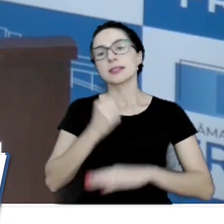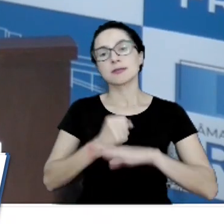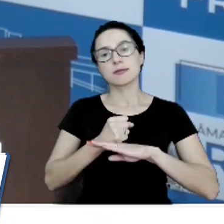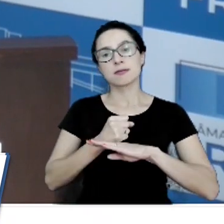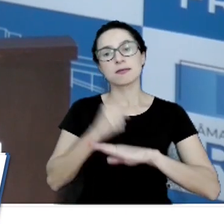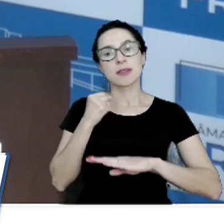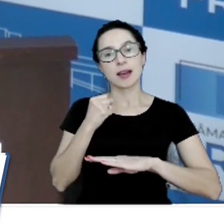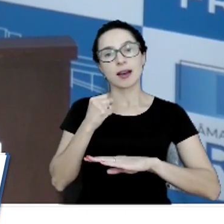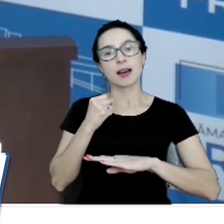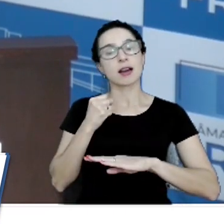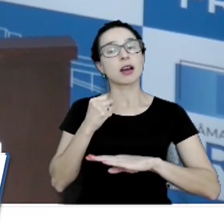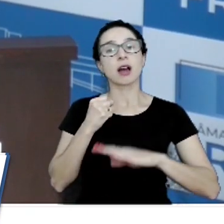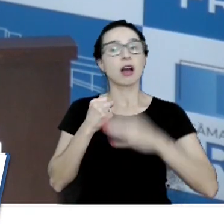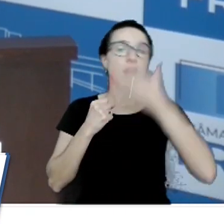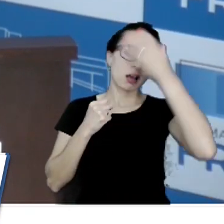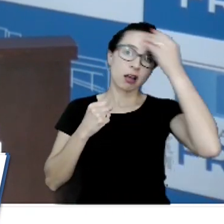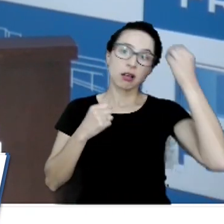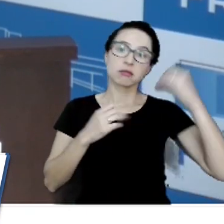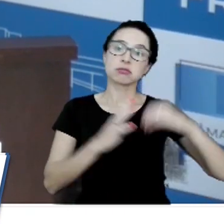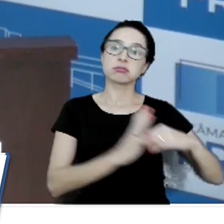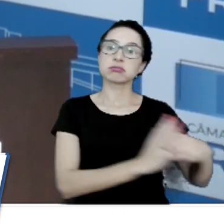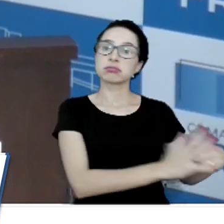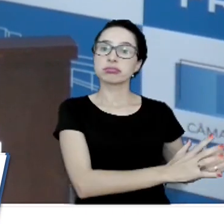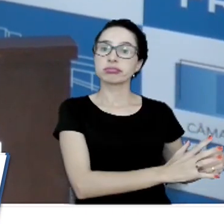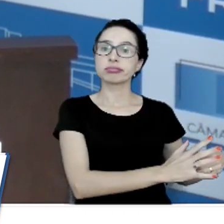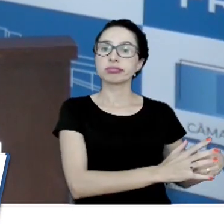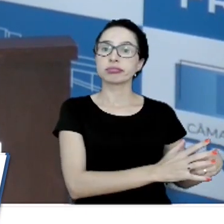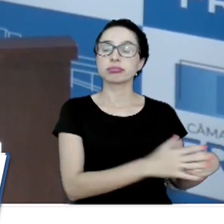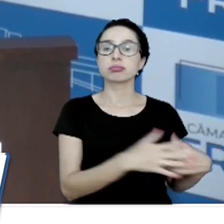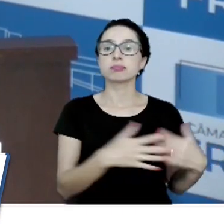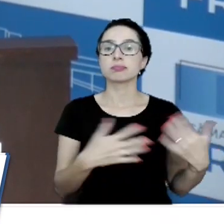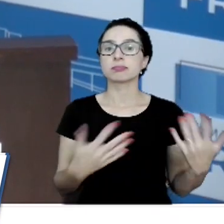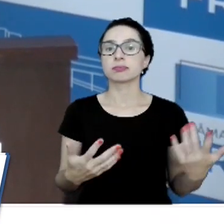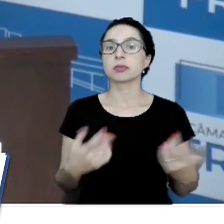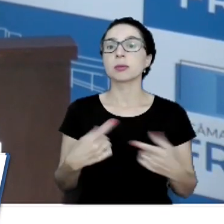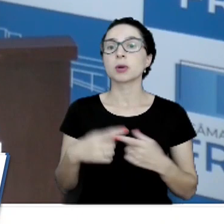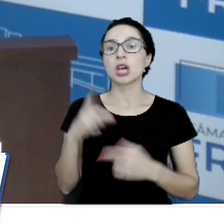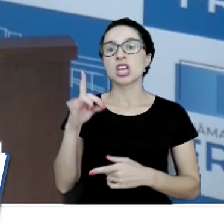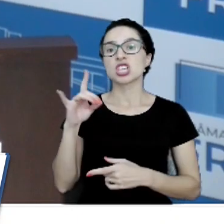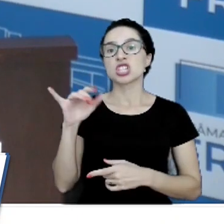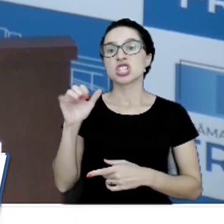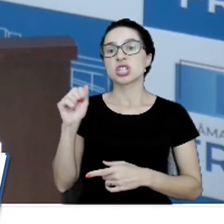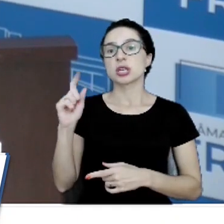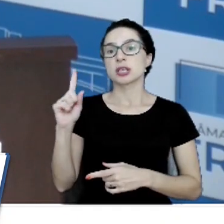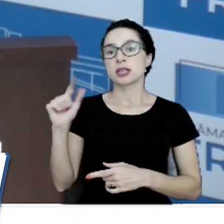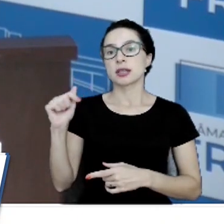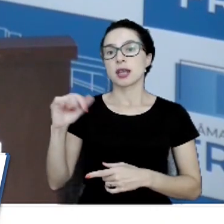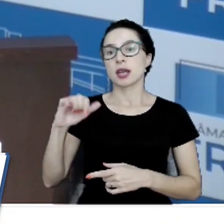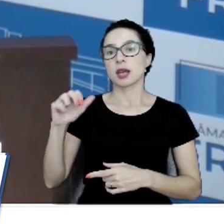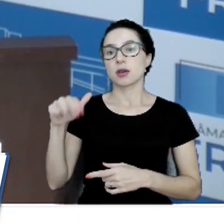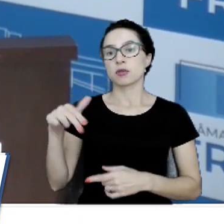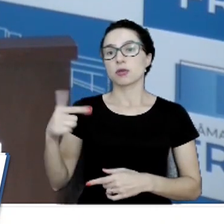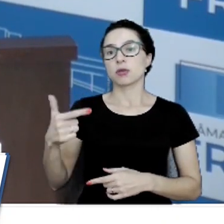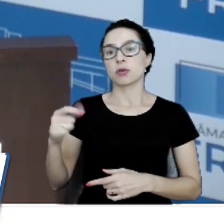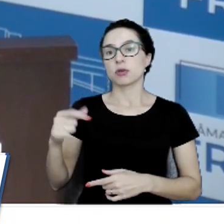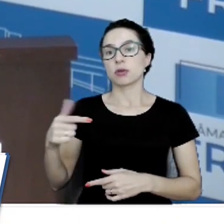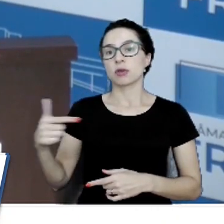fica esquecida, porque no dia 17 de junho de 2022,